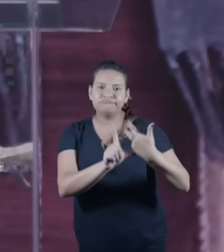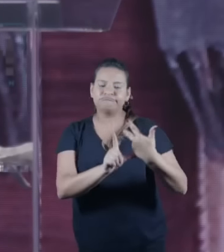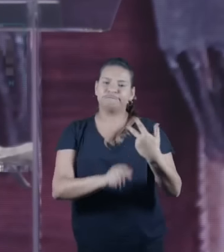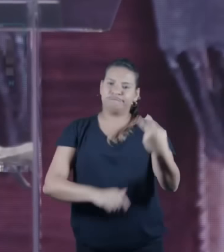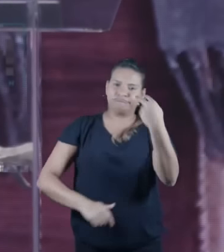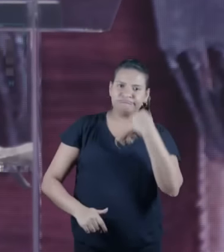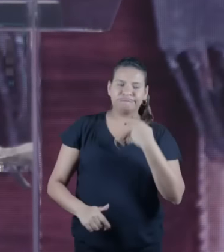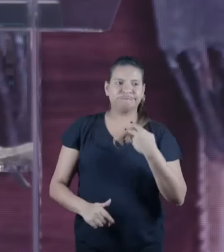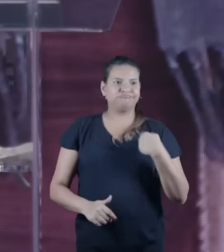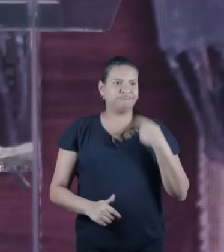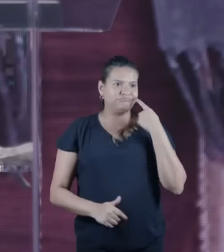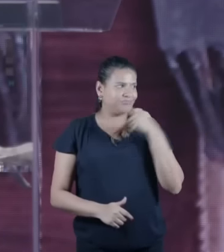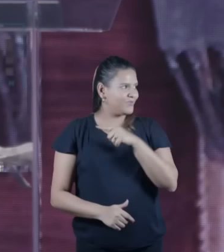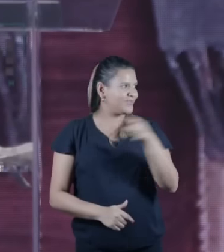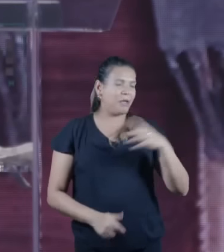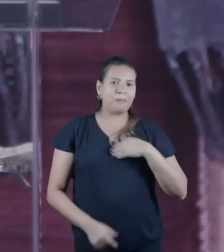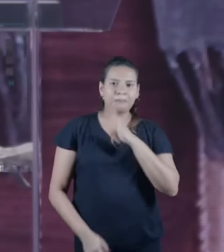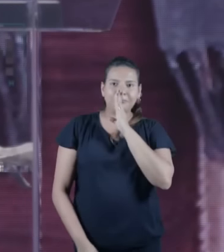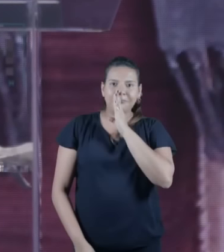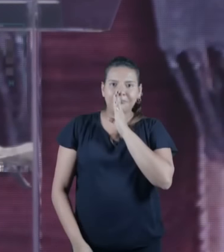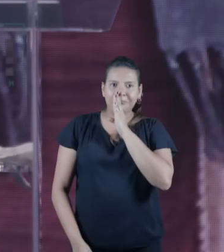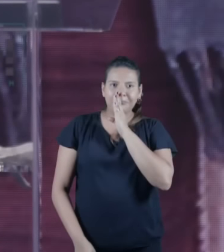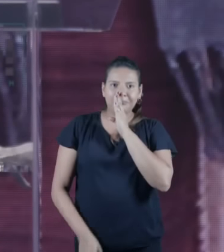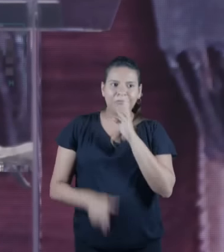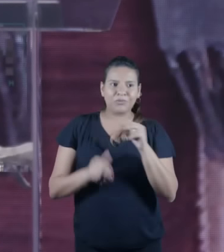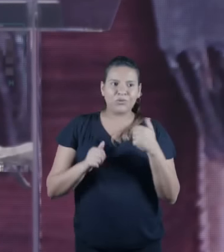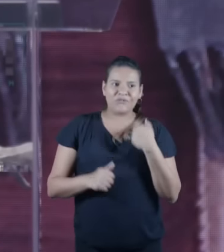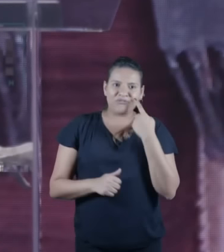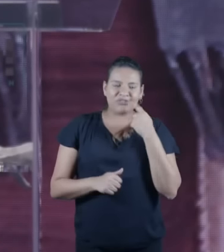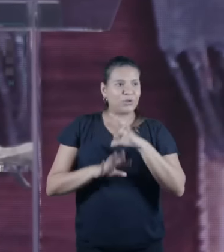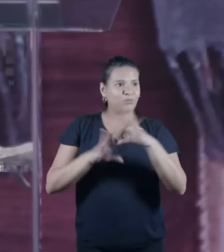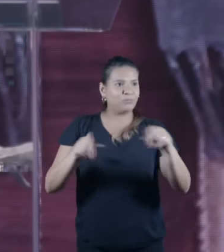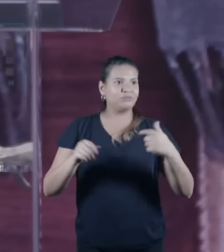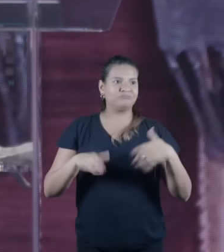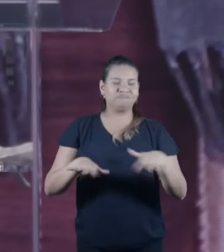pessoal um silêncio aqui olha eu acho que eu nunca tive um público tão comportado